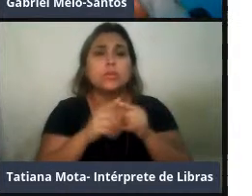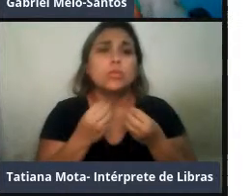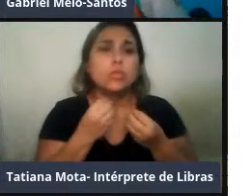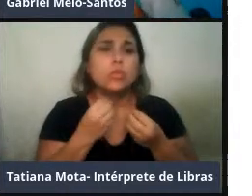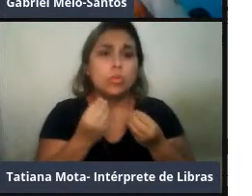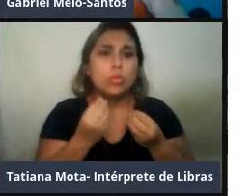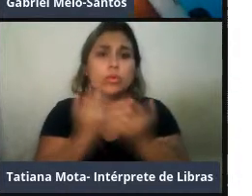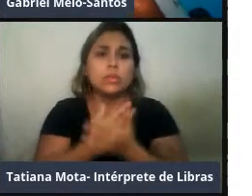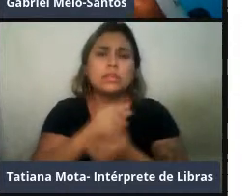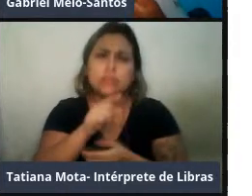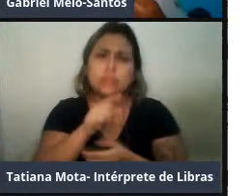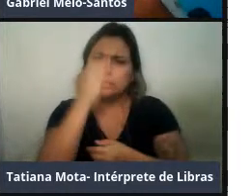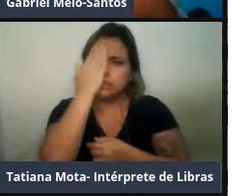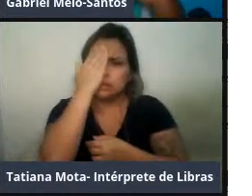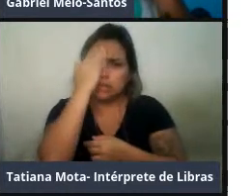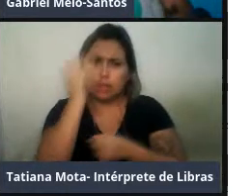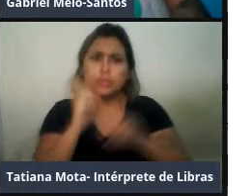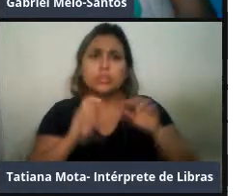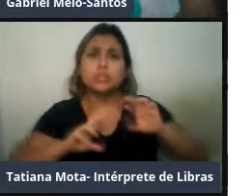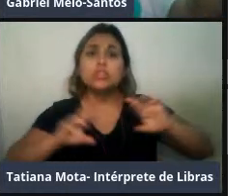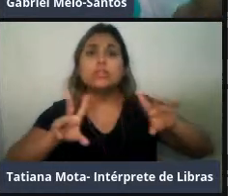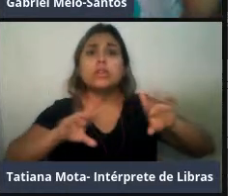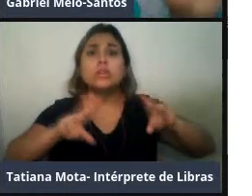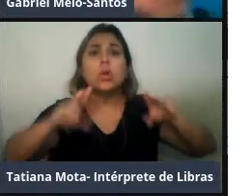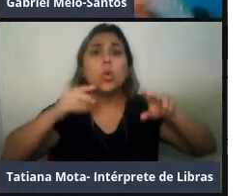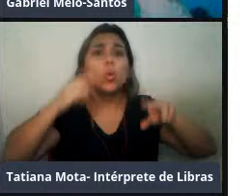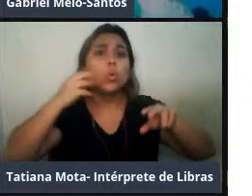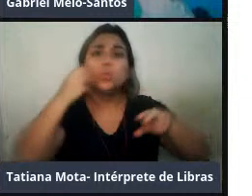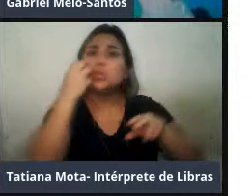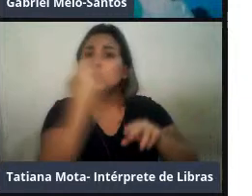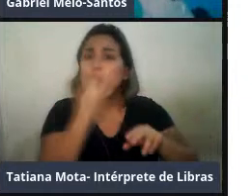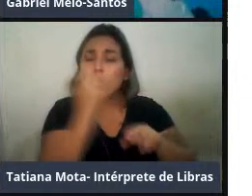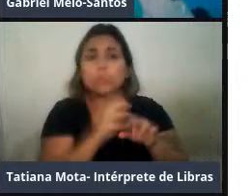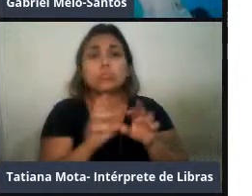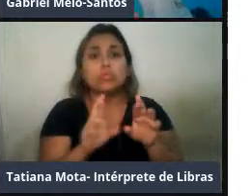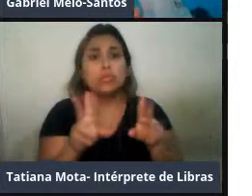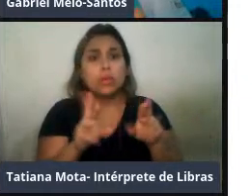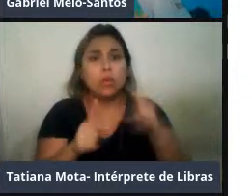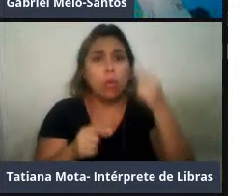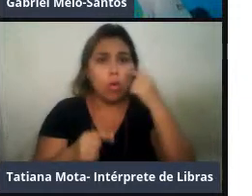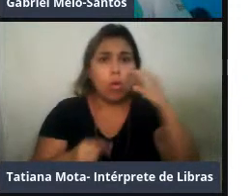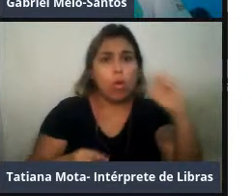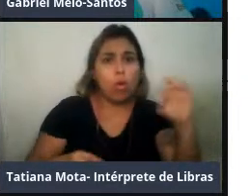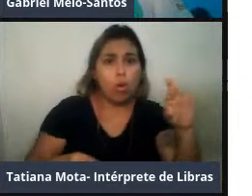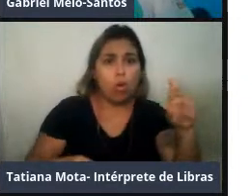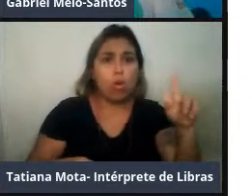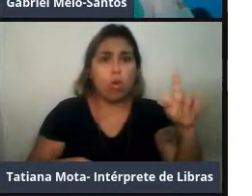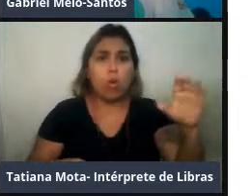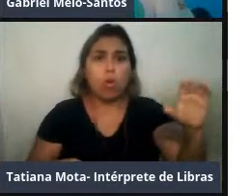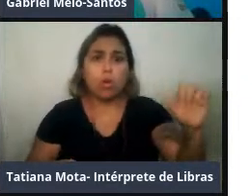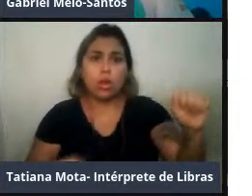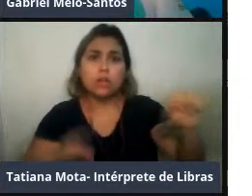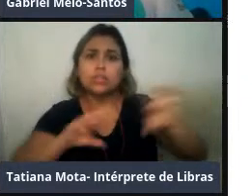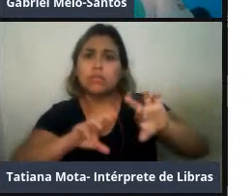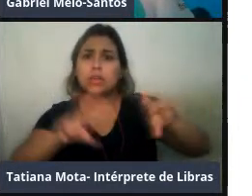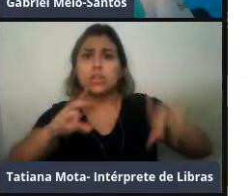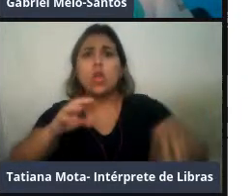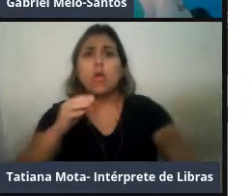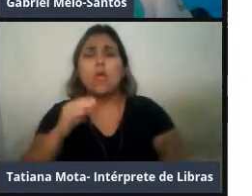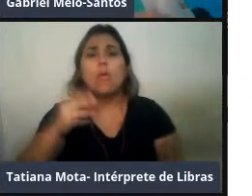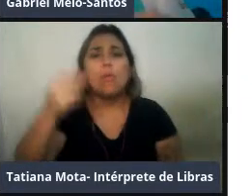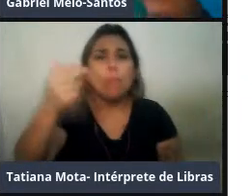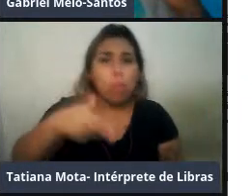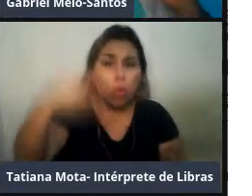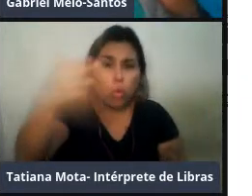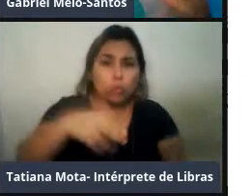distinguir as espécies entre os sons, né, sabe, aqui a gente tem a orca, tem a toninha, tem o golfinho na rede de garrafa, tem o boto cinza. de quem seriam esses